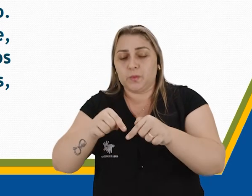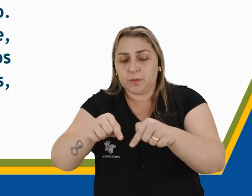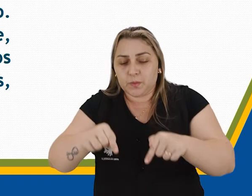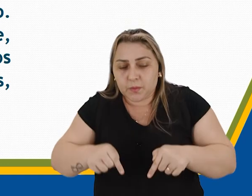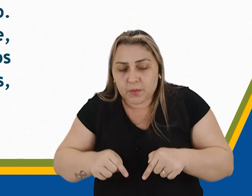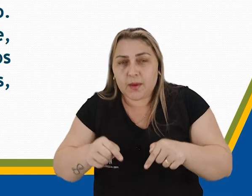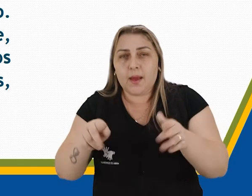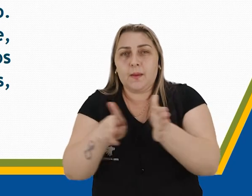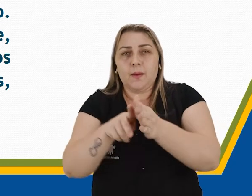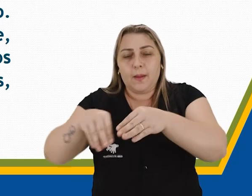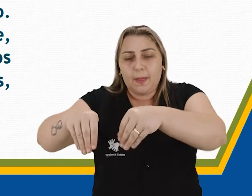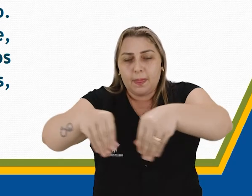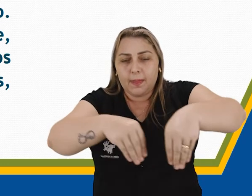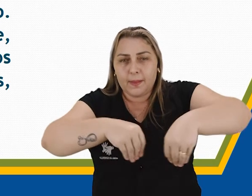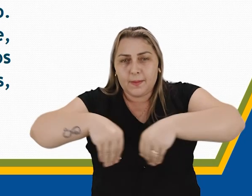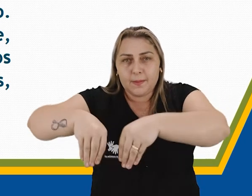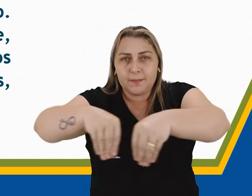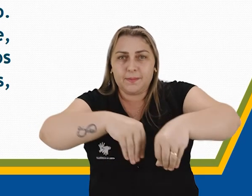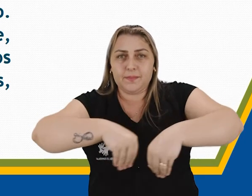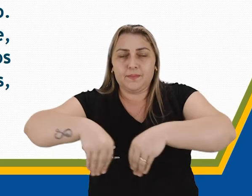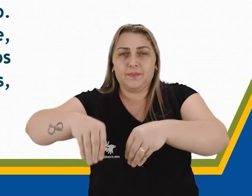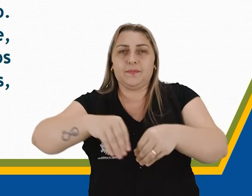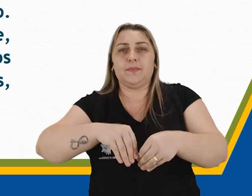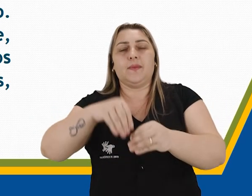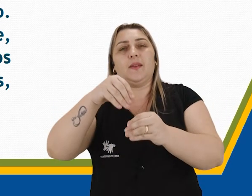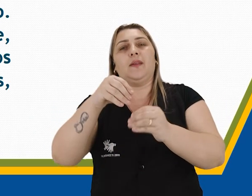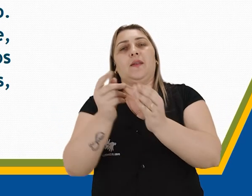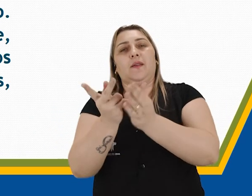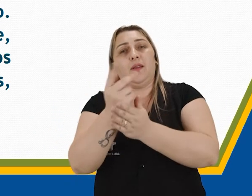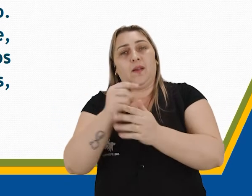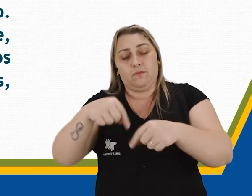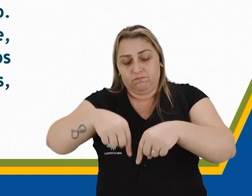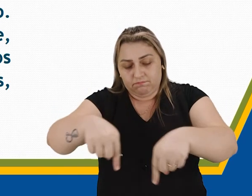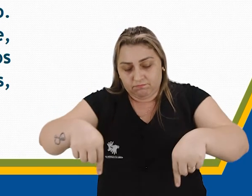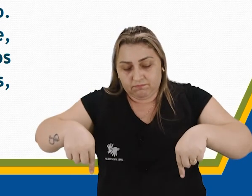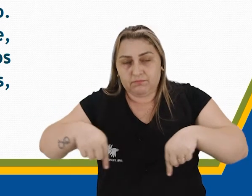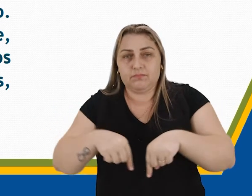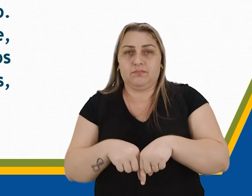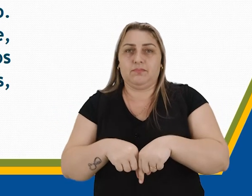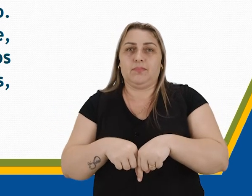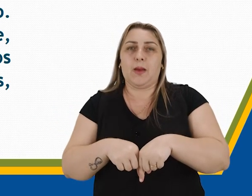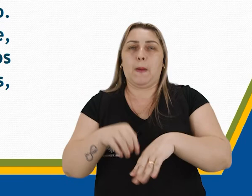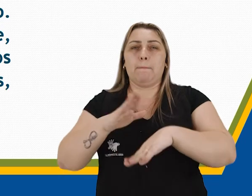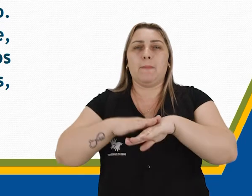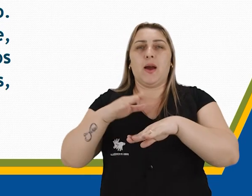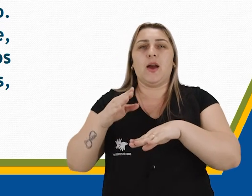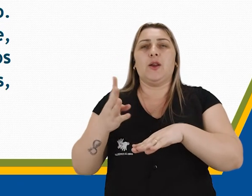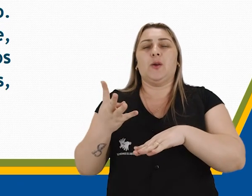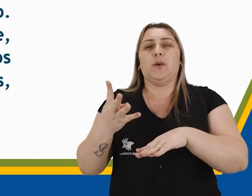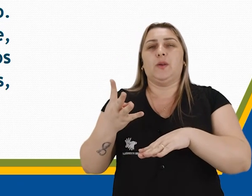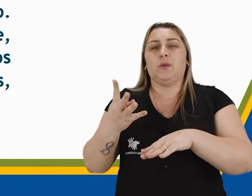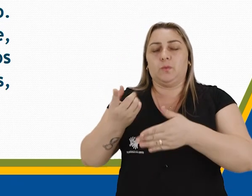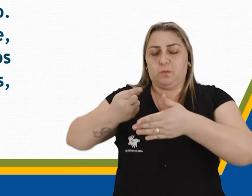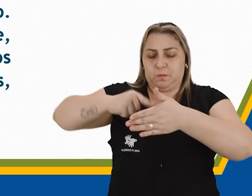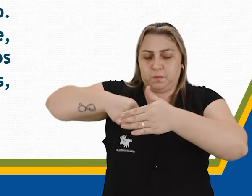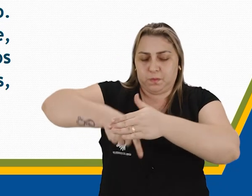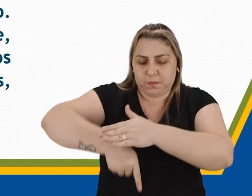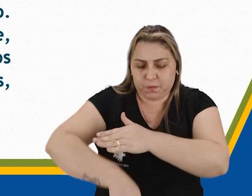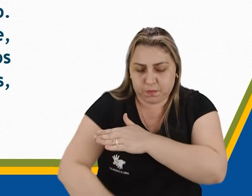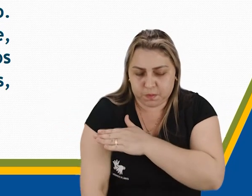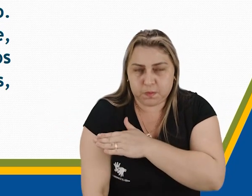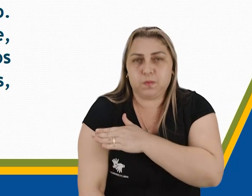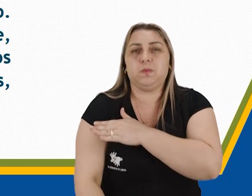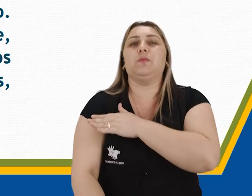que são figuras, vamos ler, feitas no chão, geralmente com mais de 4 metros de extensão, em